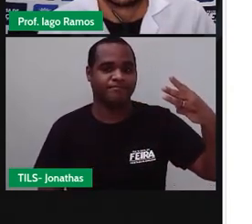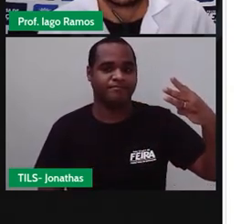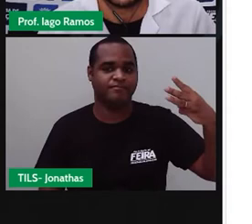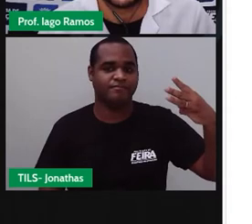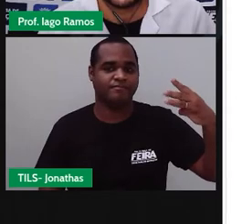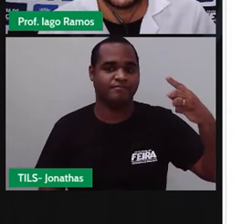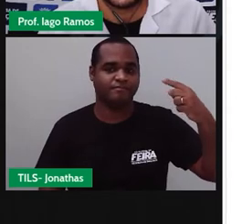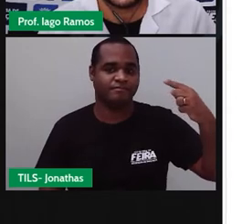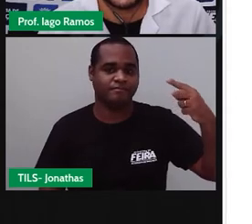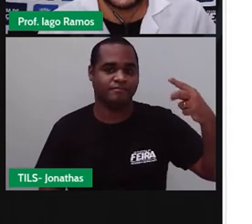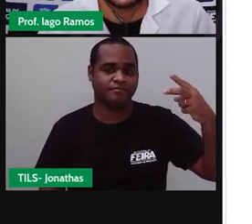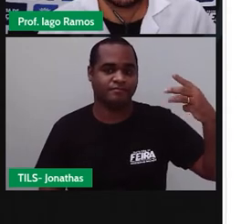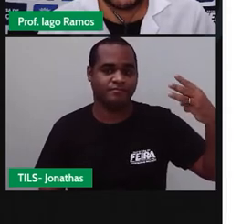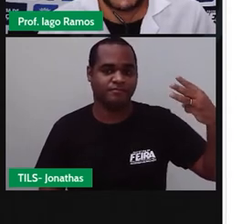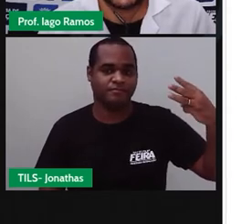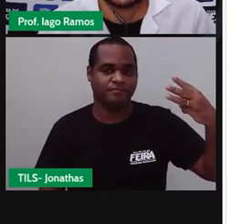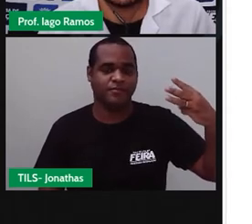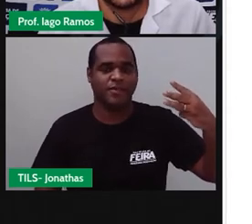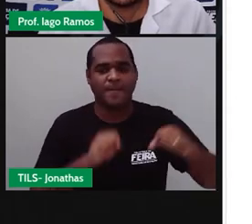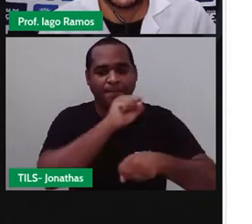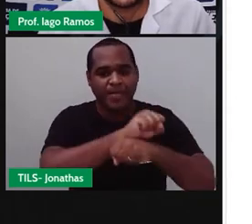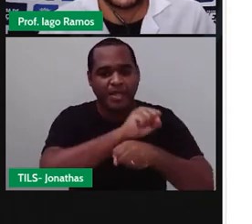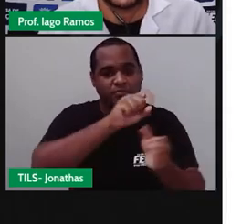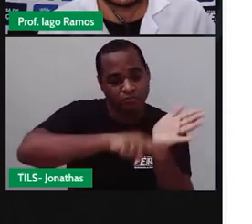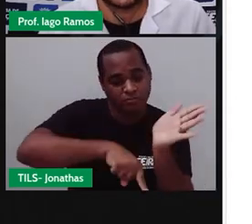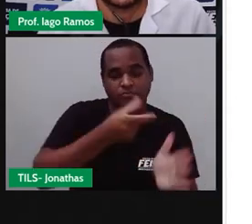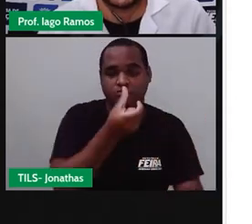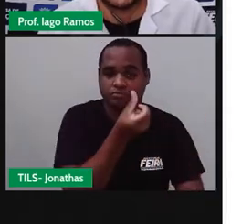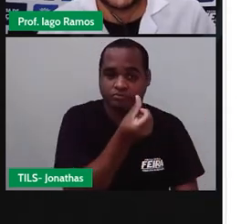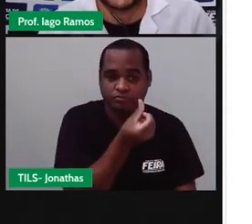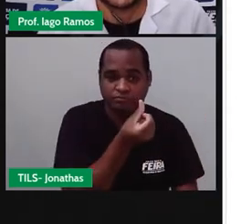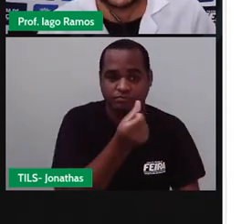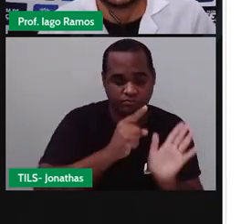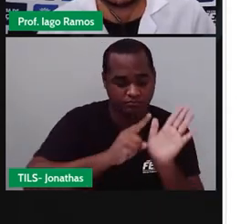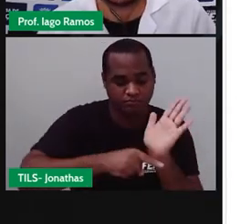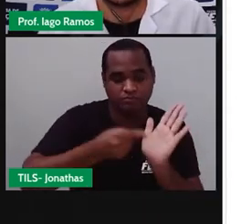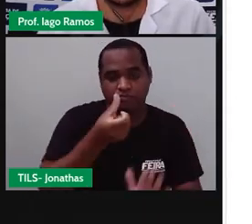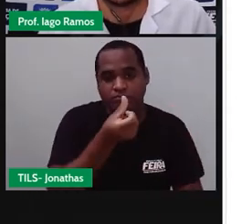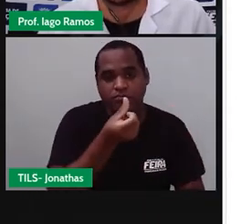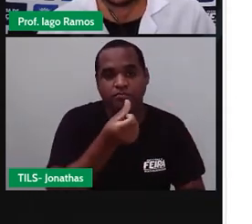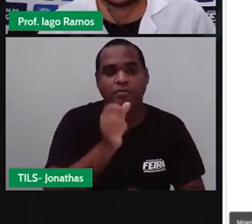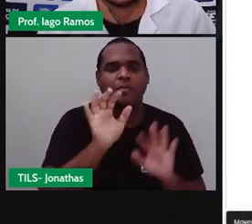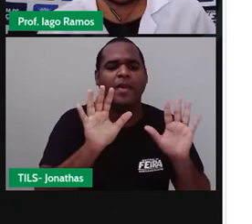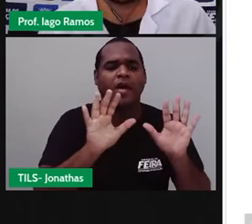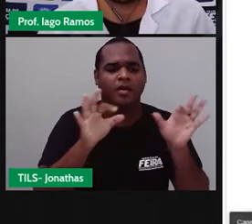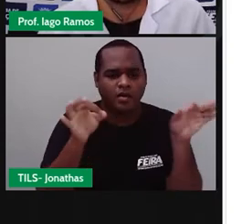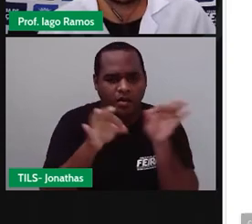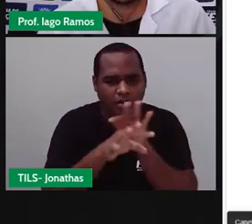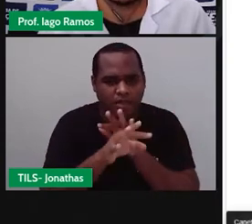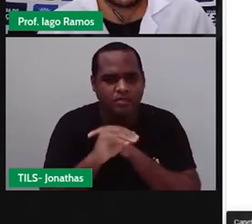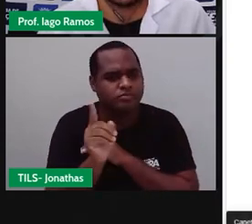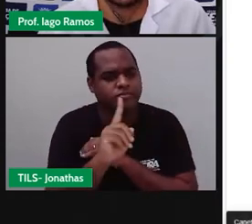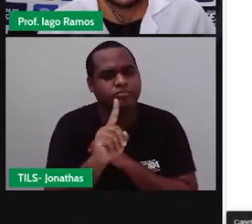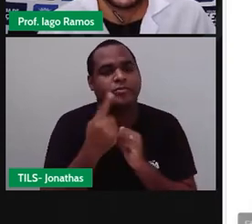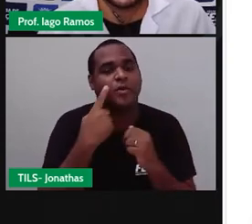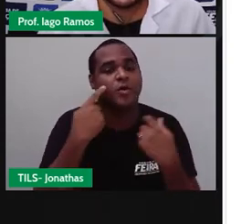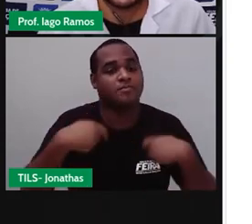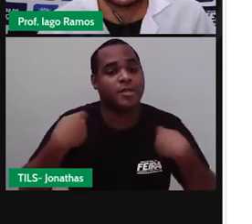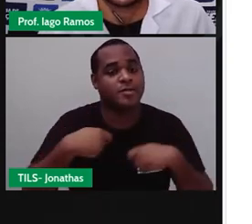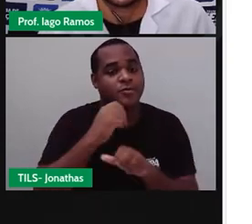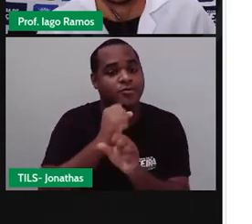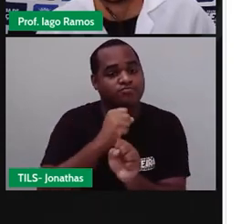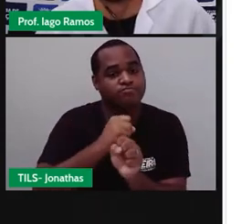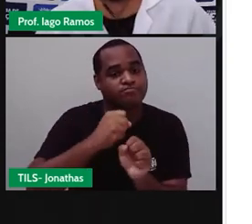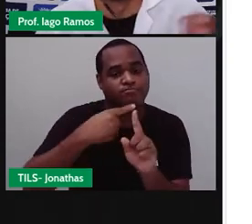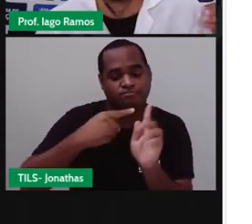1, 2, 3, para no menos 6, no menos 6. Mas eu ainda não terminei, eu preciso somar menos 3 de